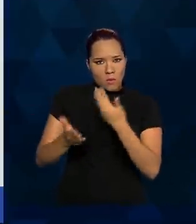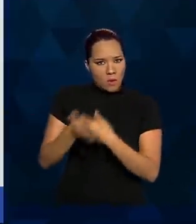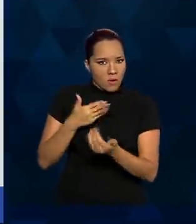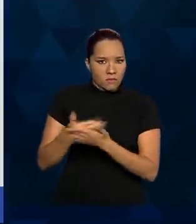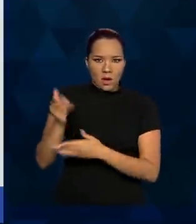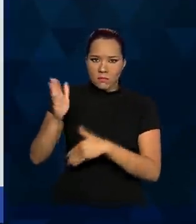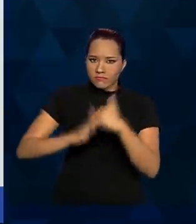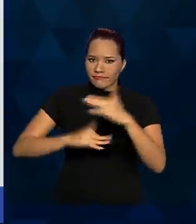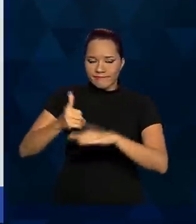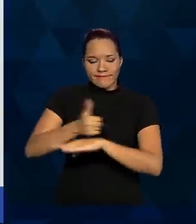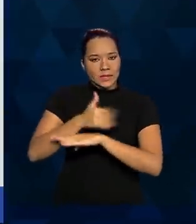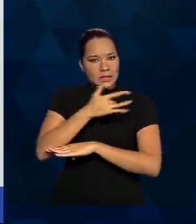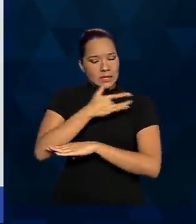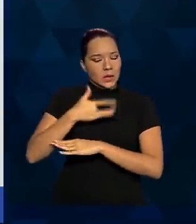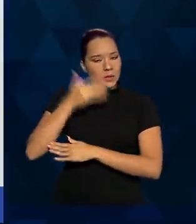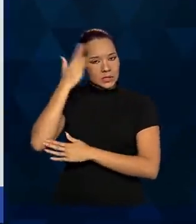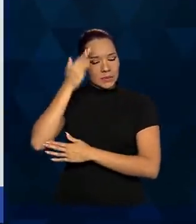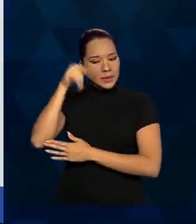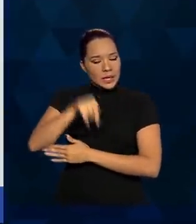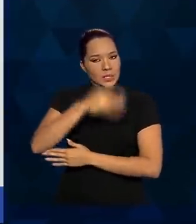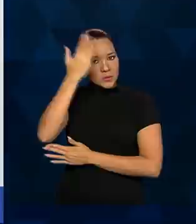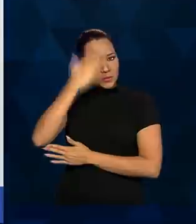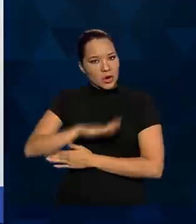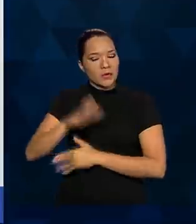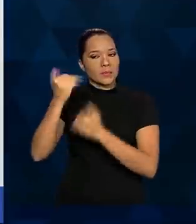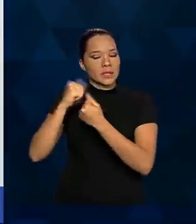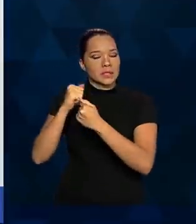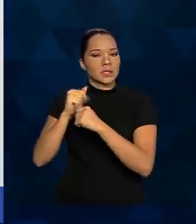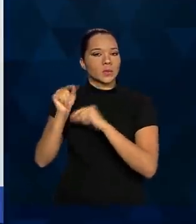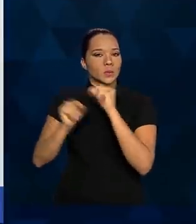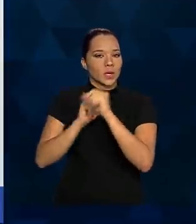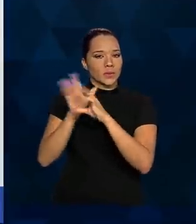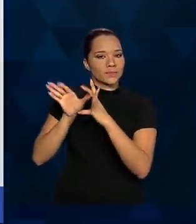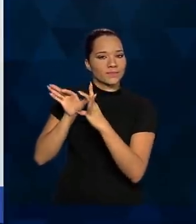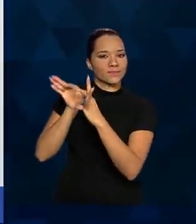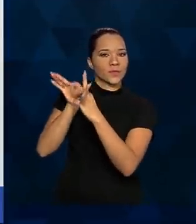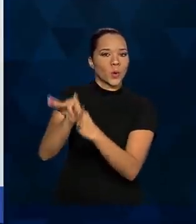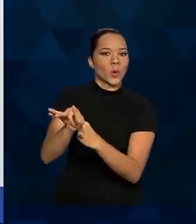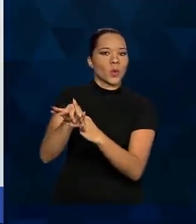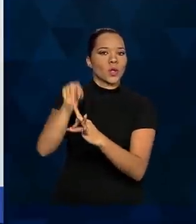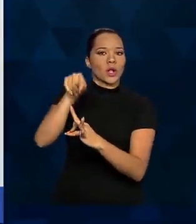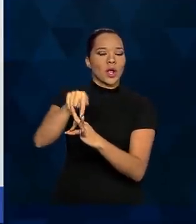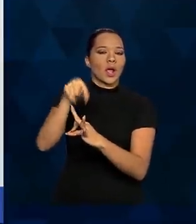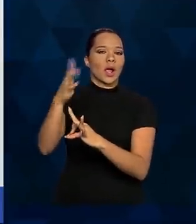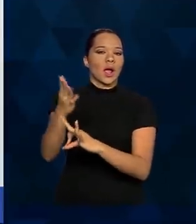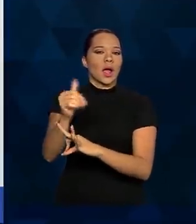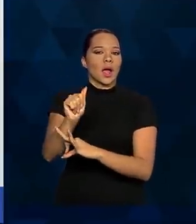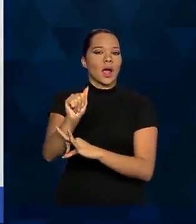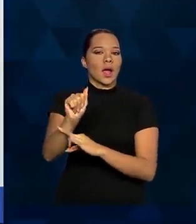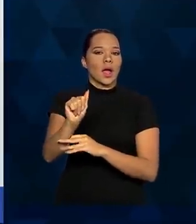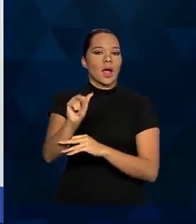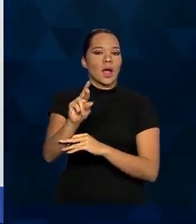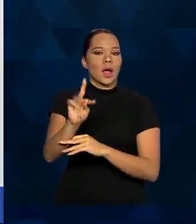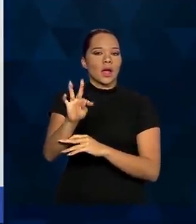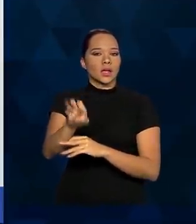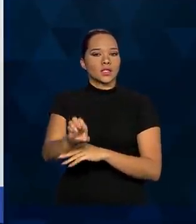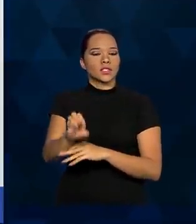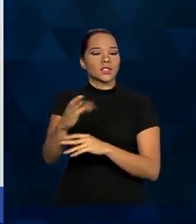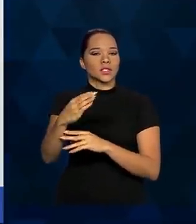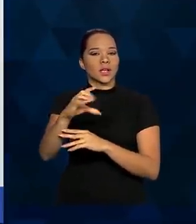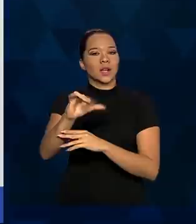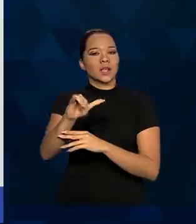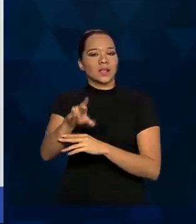sabe que essas evidências, elas precisam também ser aliadas à arte clínica, à experiência clínica do